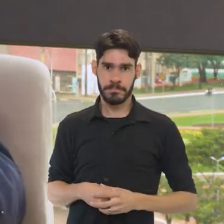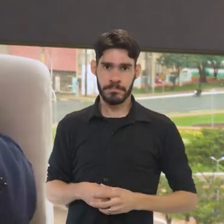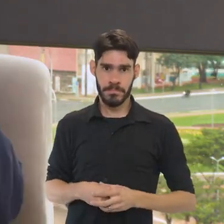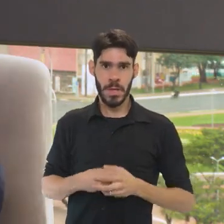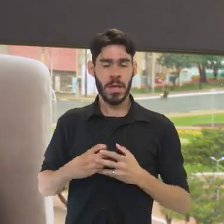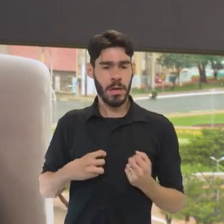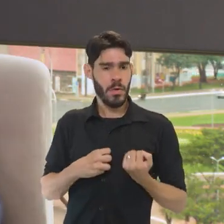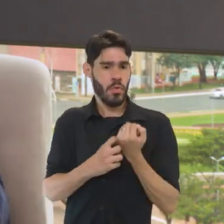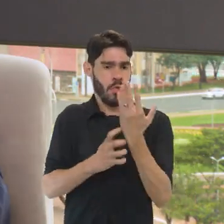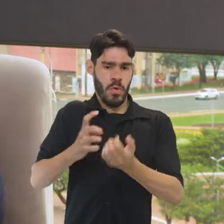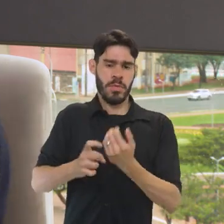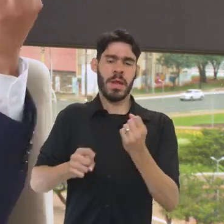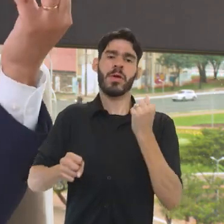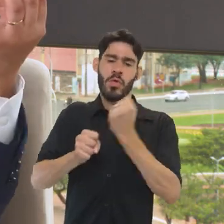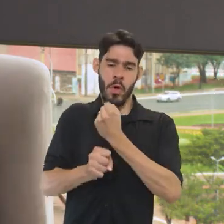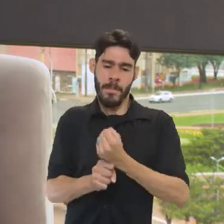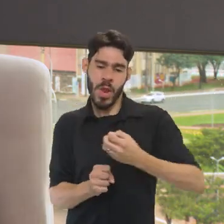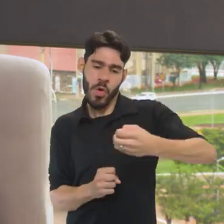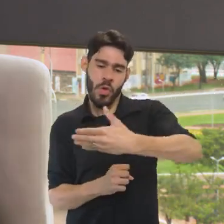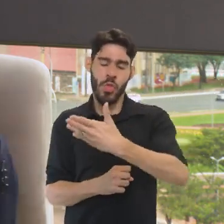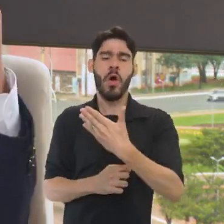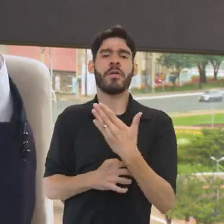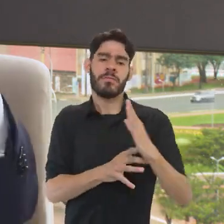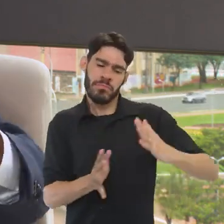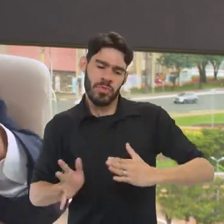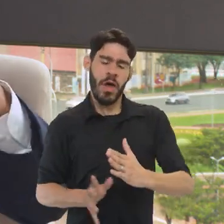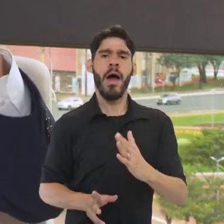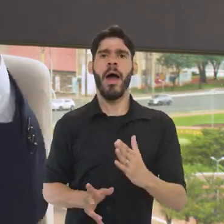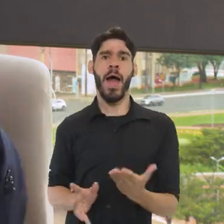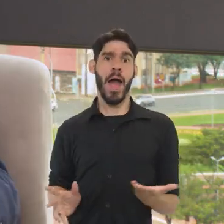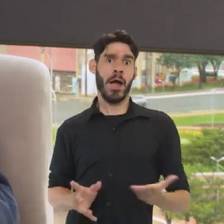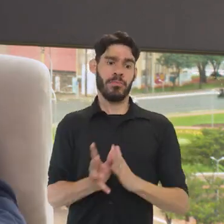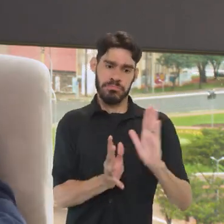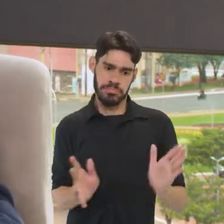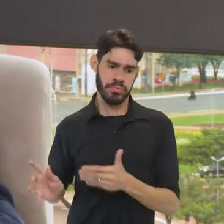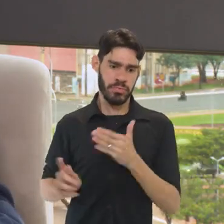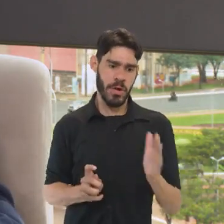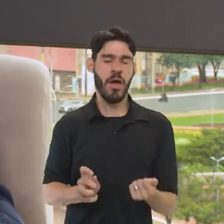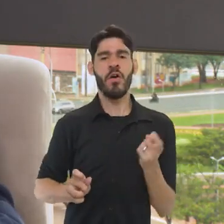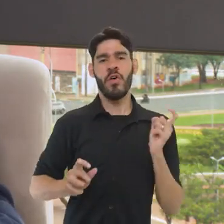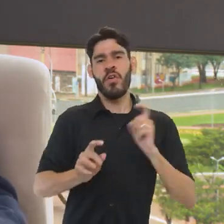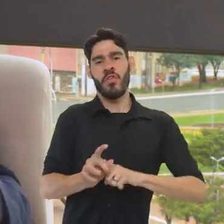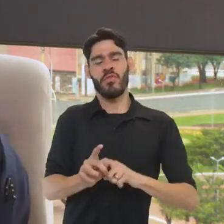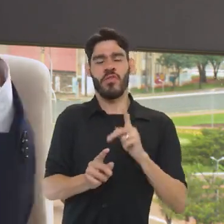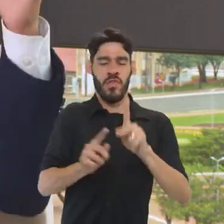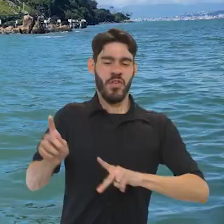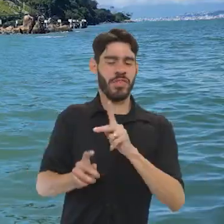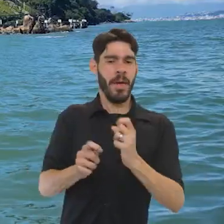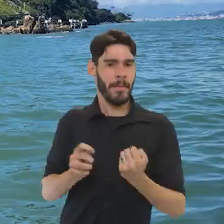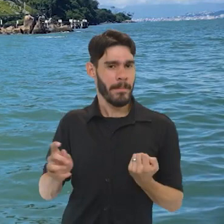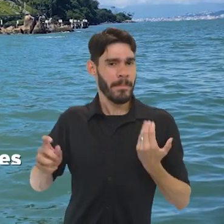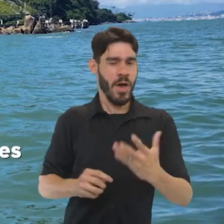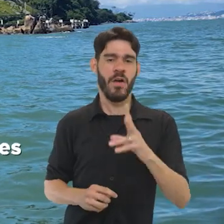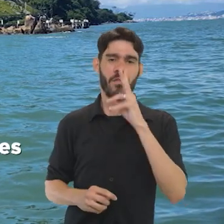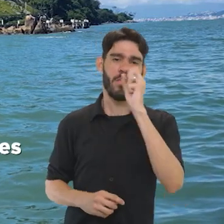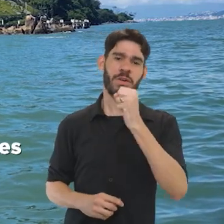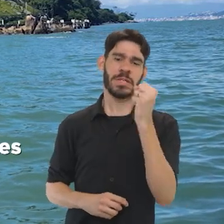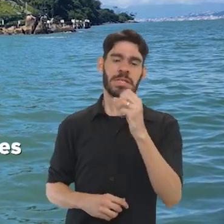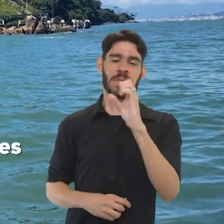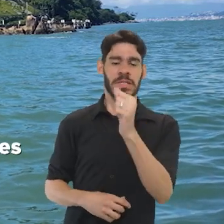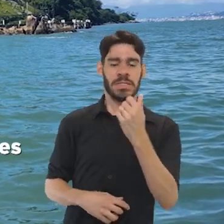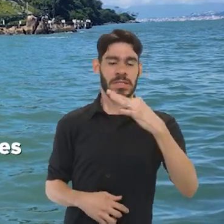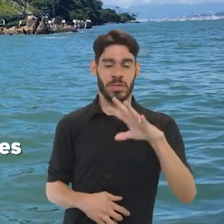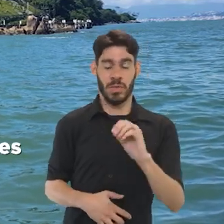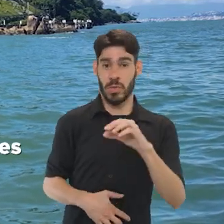já estamos entregando obras novas que vinham no curso e a gente acelerou e já pôde devolver à população, como a Fortaleza de Santo